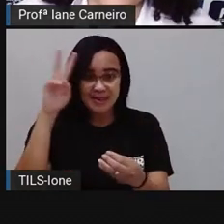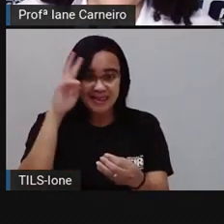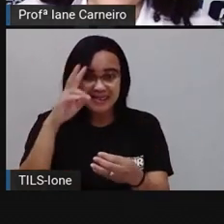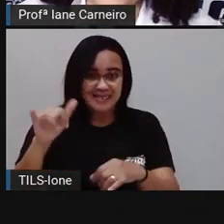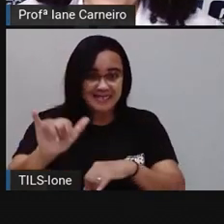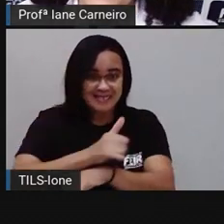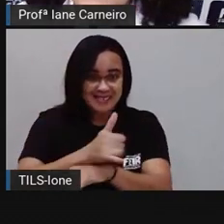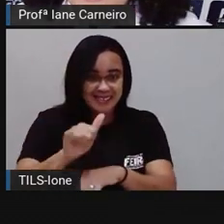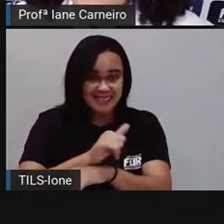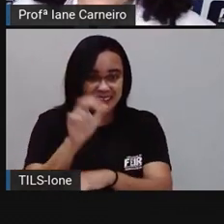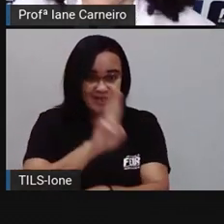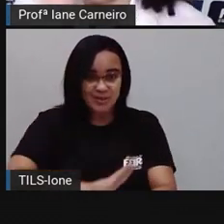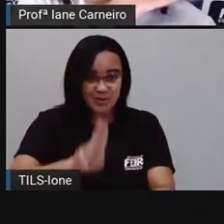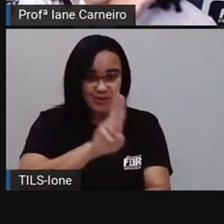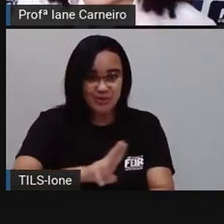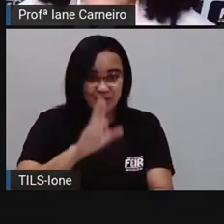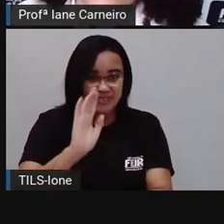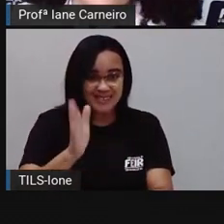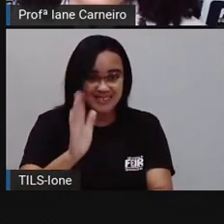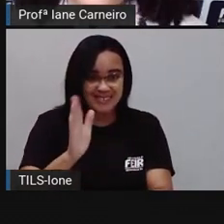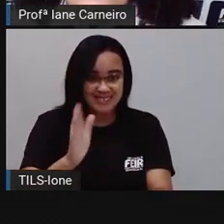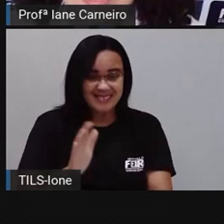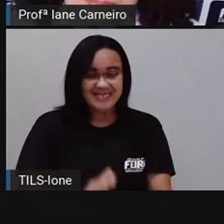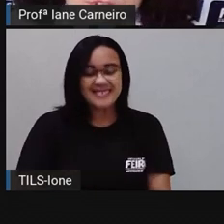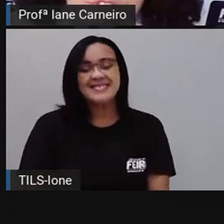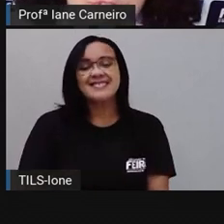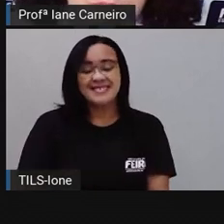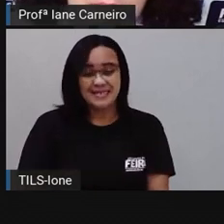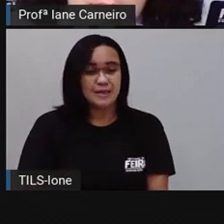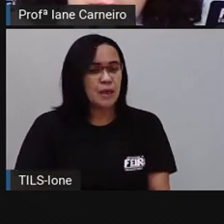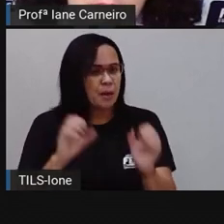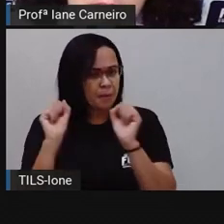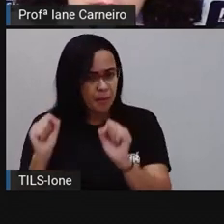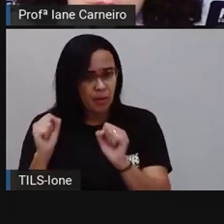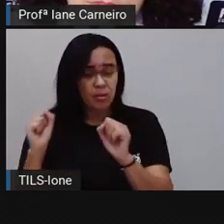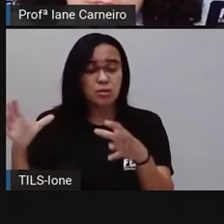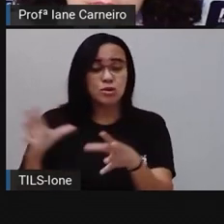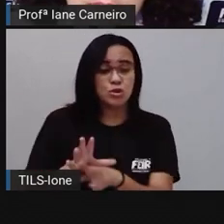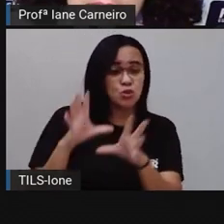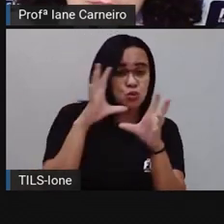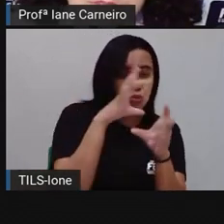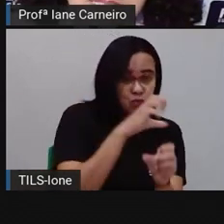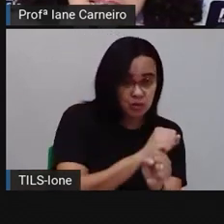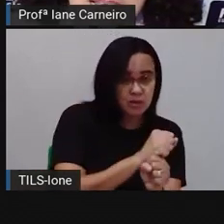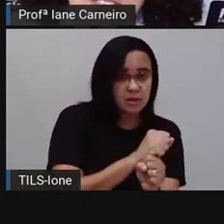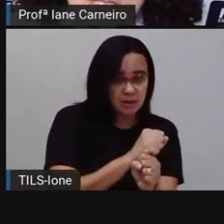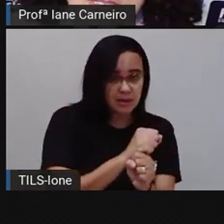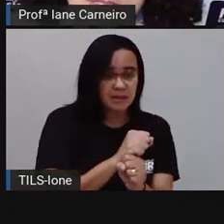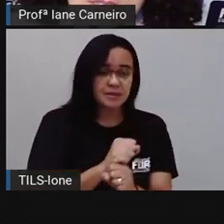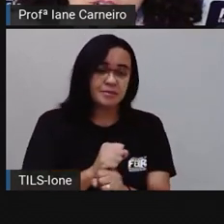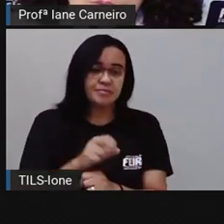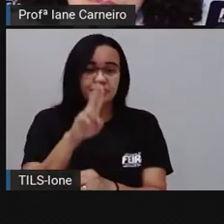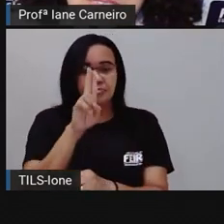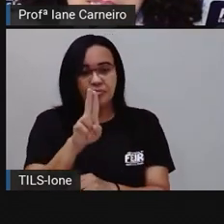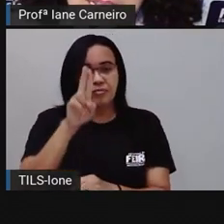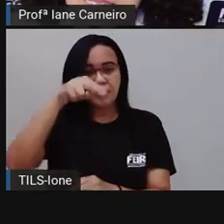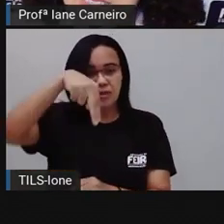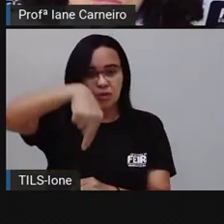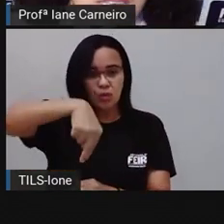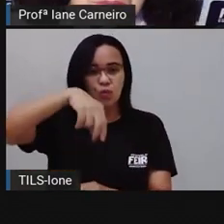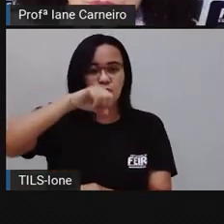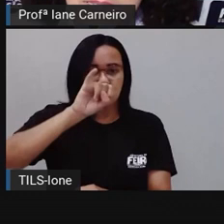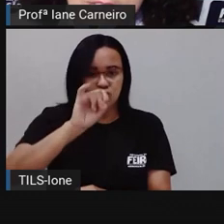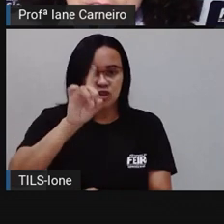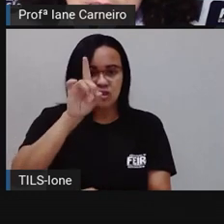estratégia, que é para ensinar para vocês? Não, não. Nas outras. Você pode juntar aqui, ó. Vê as unidades. Ó, o zero